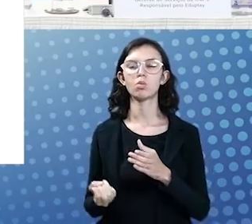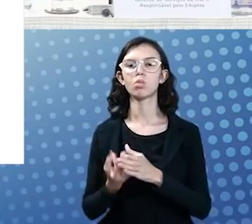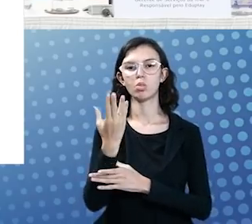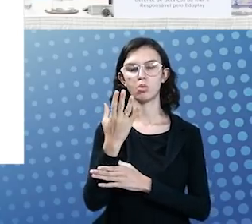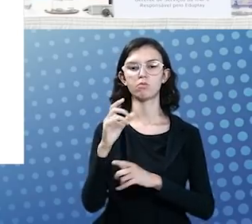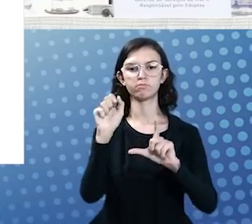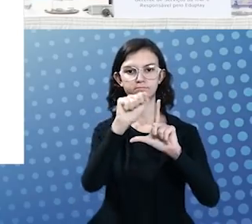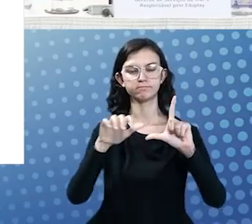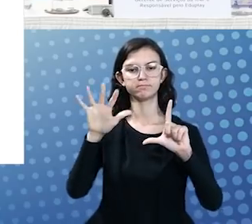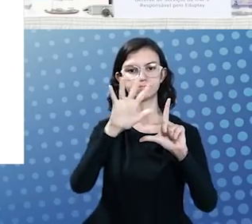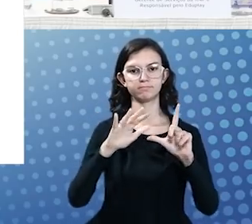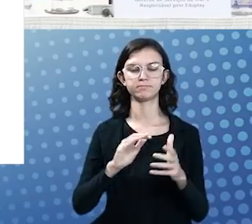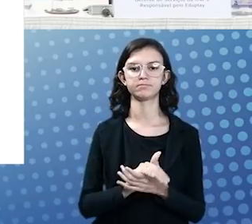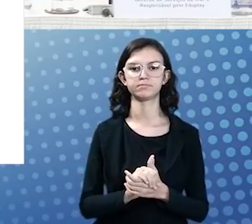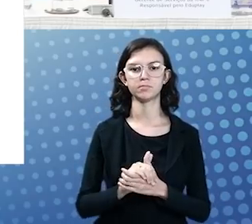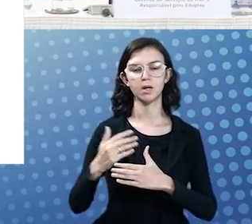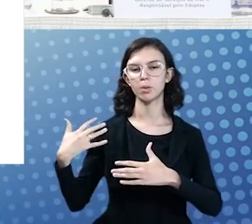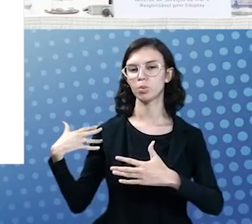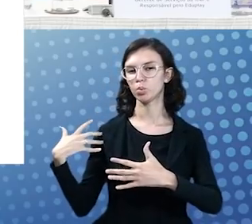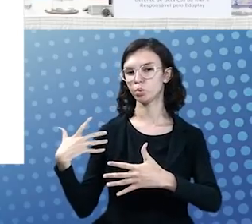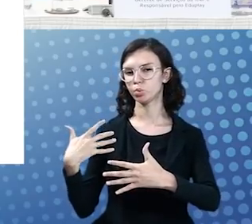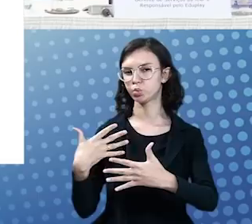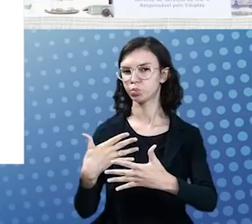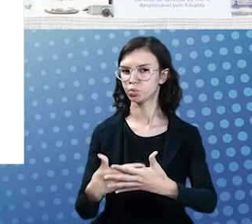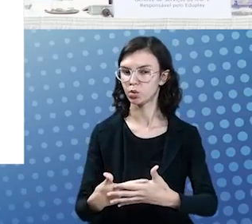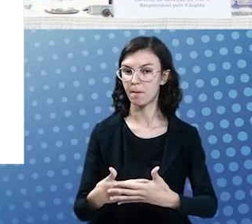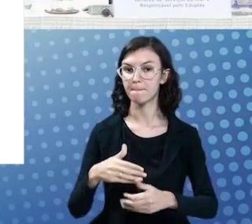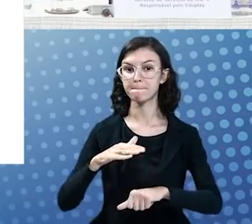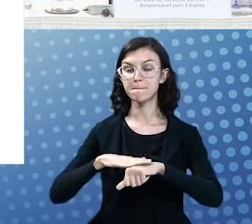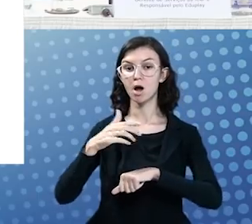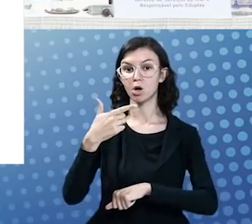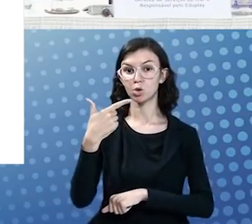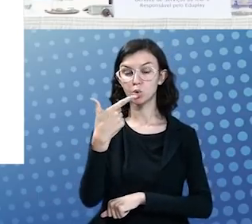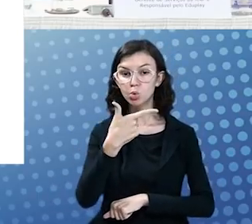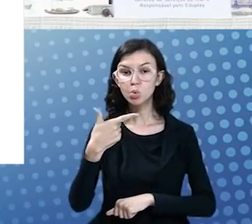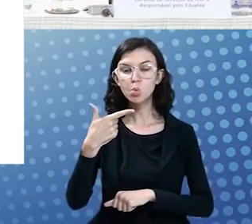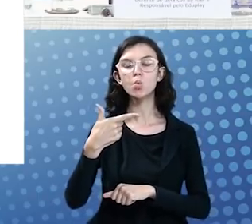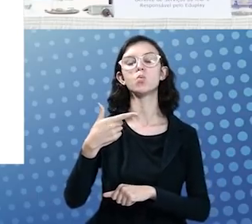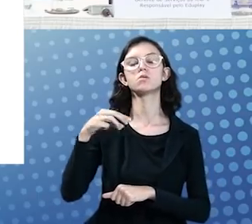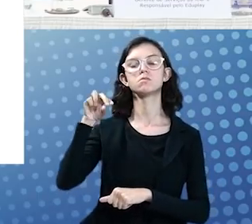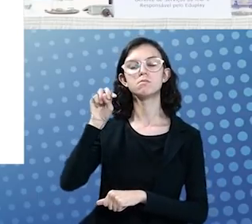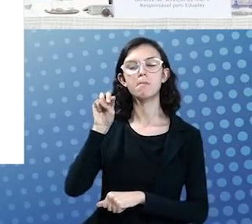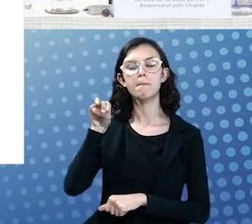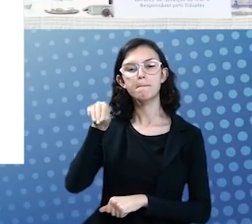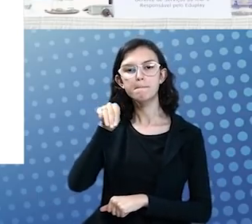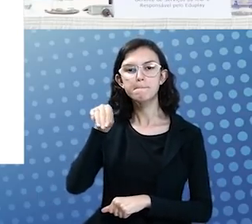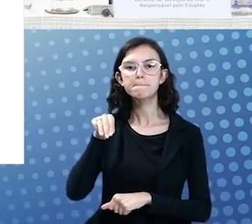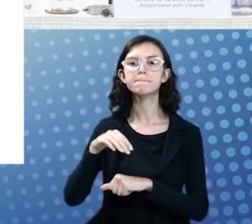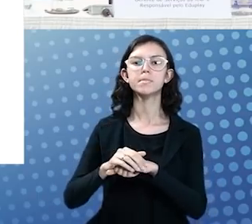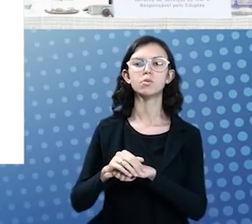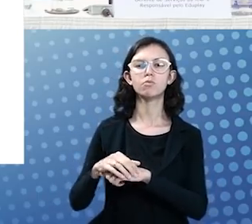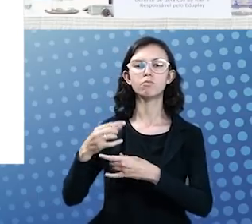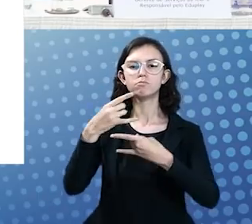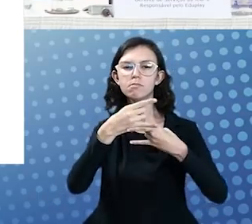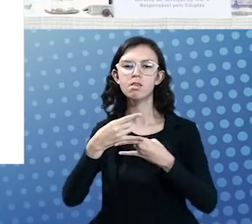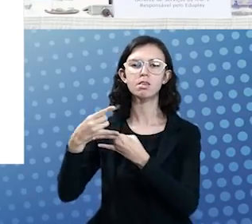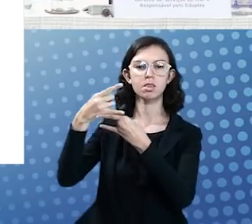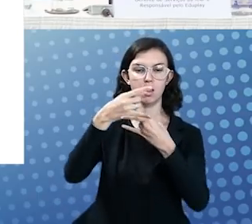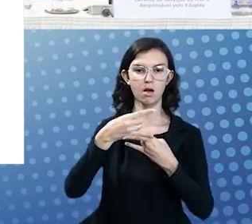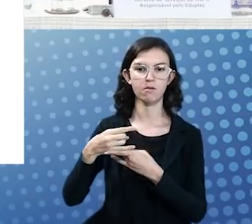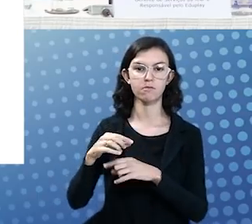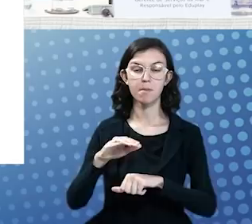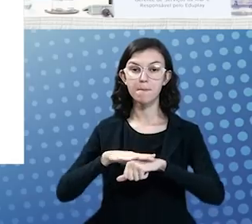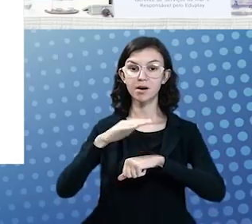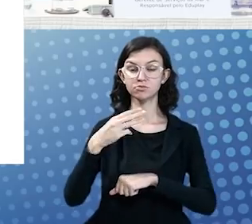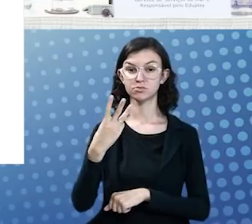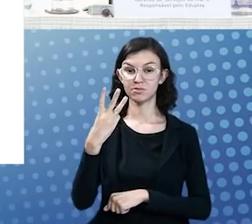De lá para cá, nós temos mais de 2 mil transmissões mensais que acontecem diariamente, mais de 30 mil